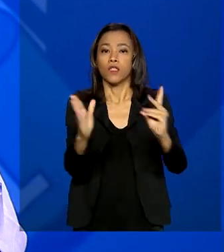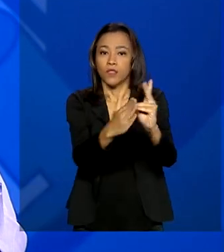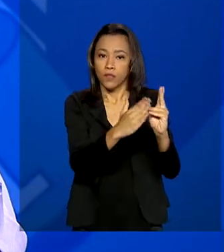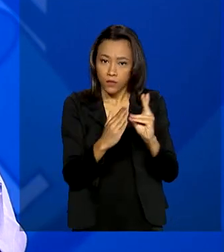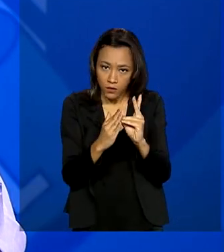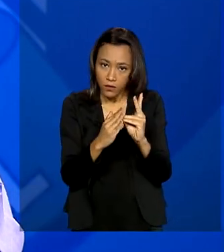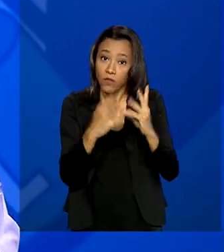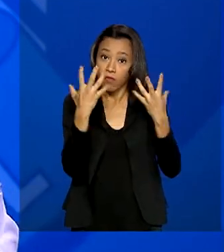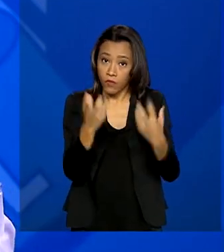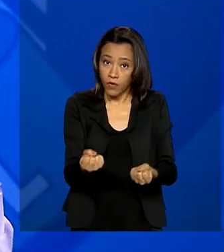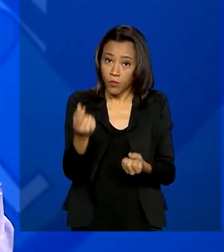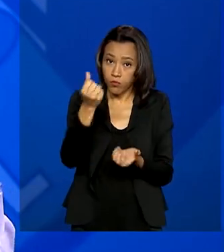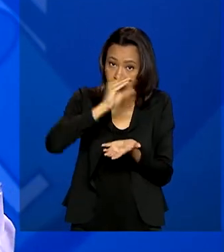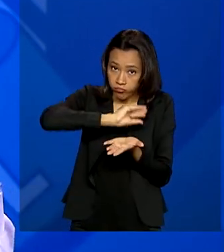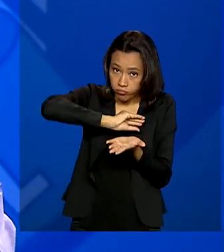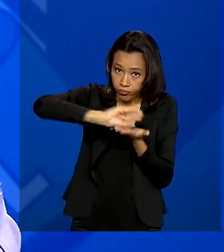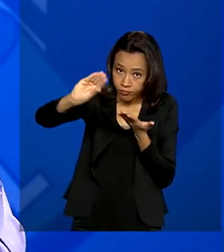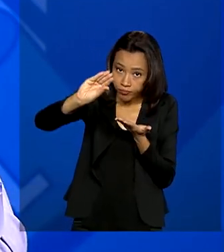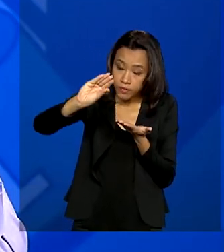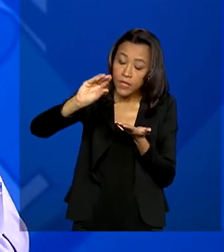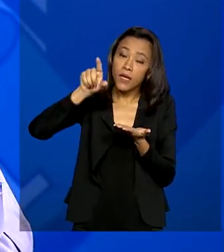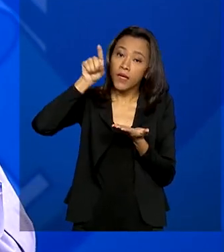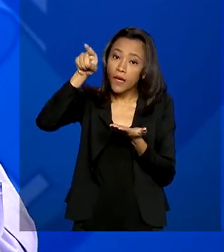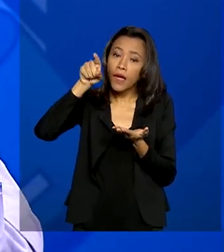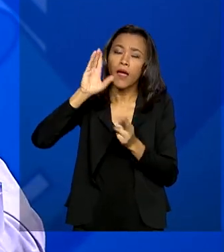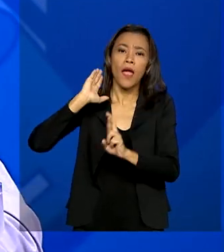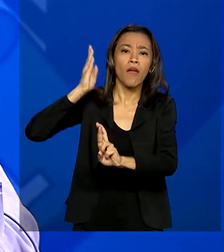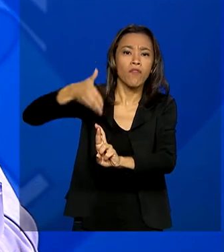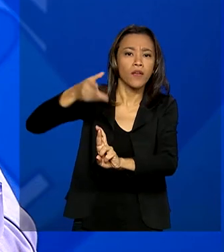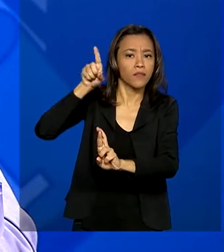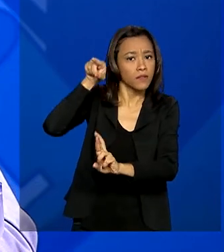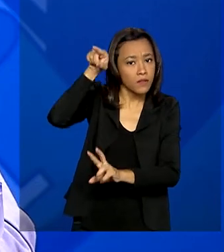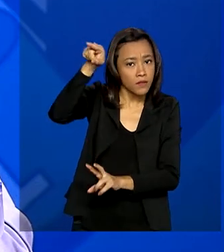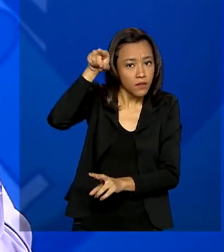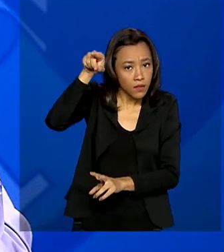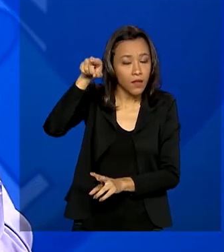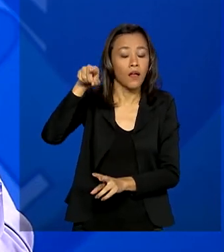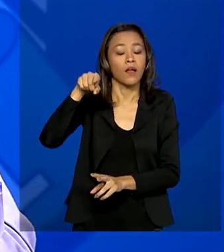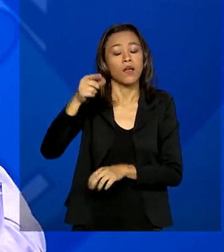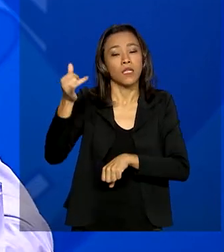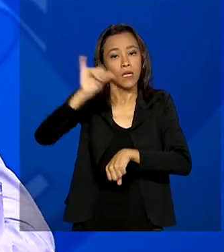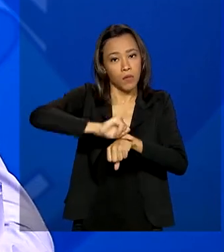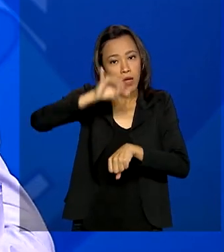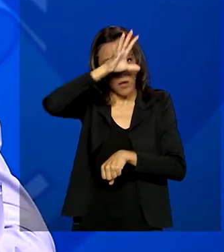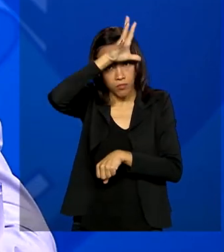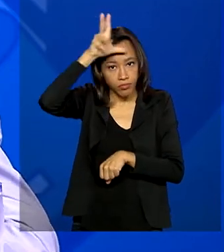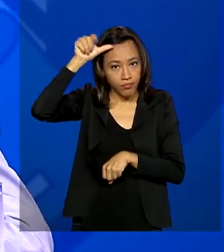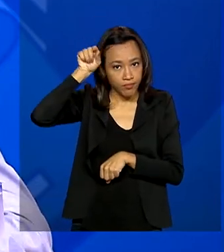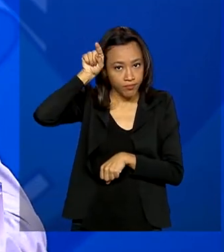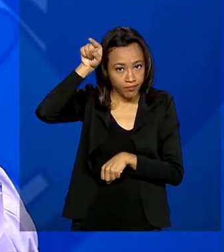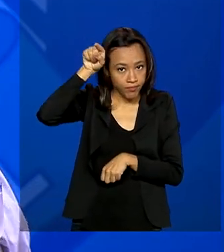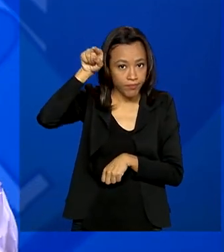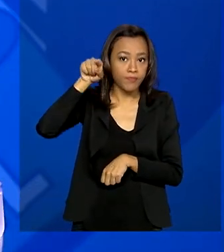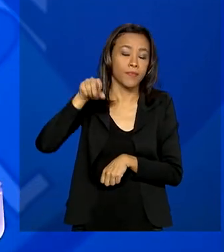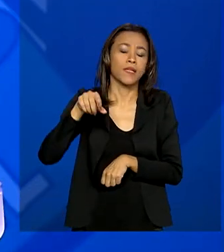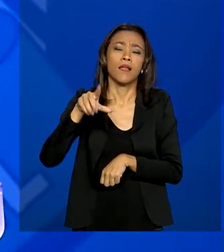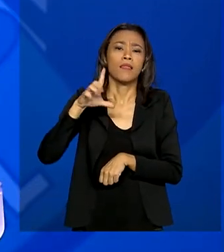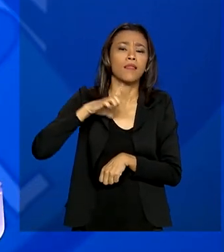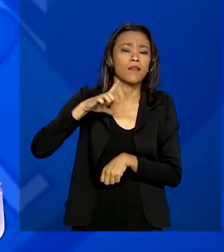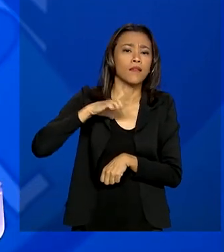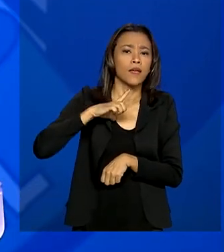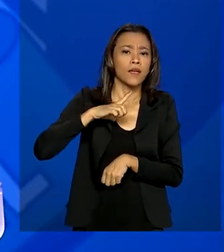recursos para que o hospital de referência para o atendimento ao coronavírus em Manaus, que é o Hospital Delfina Ziz, ele tem